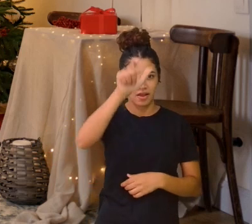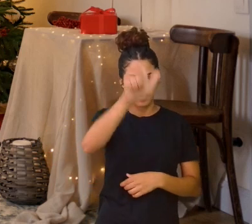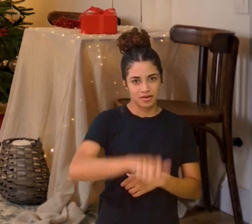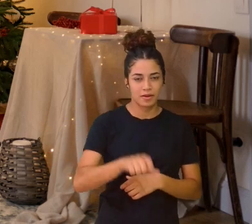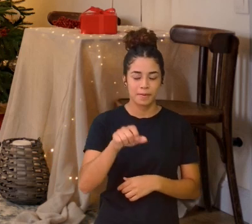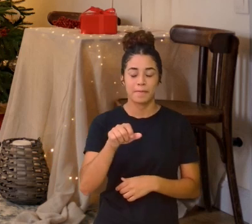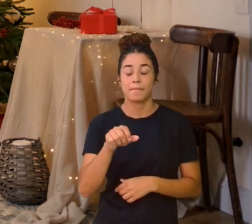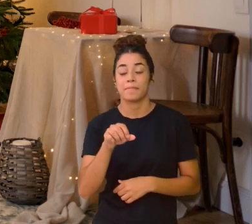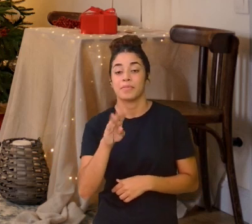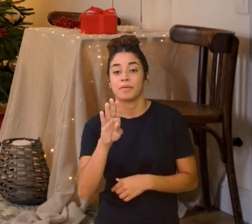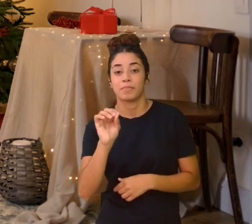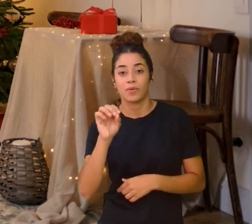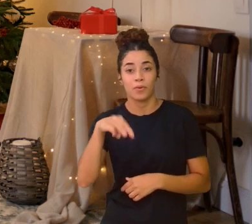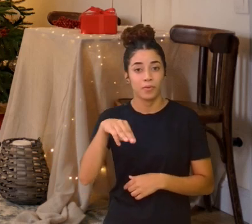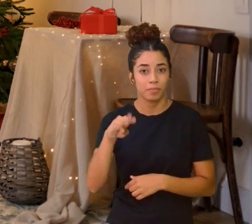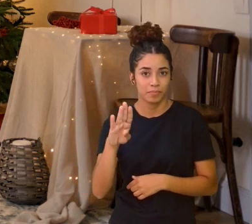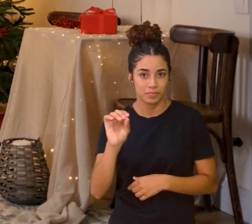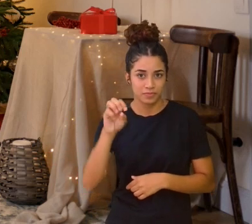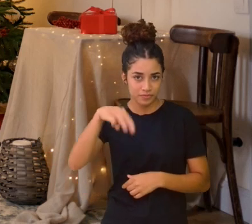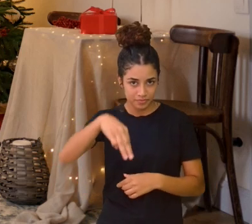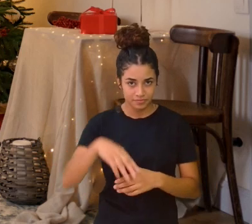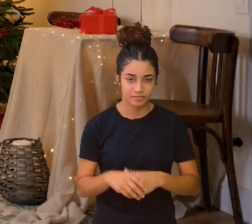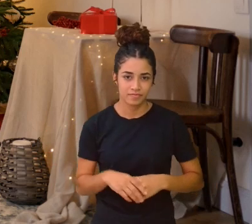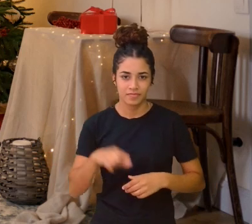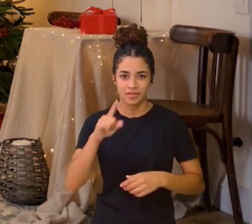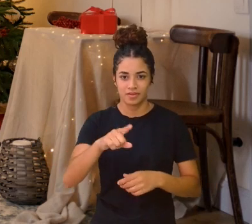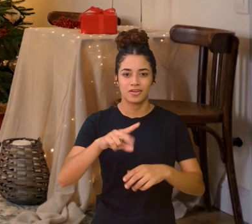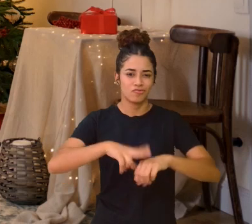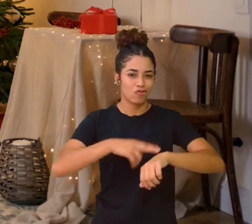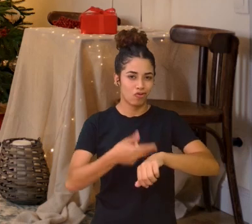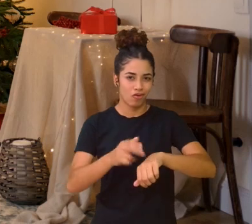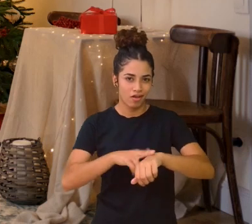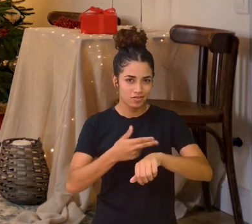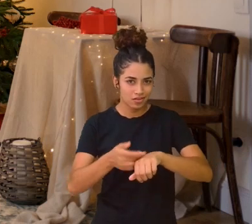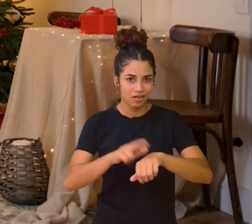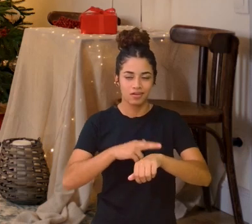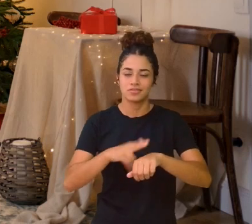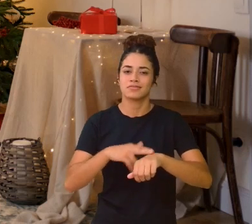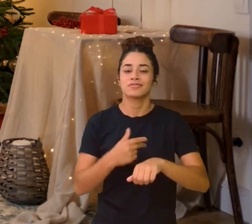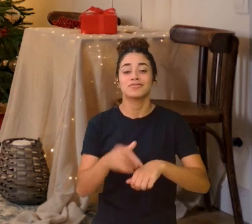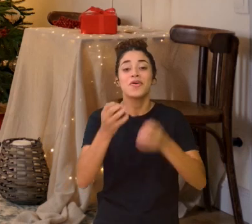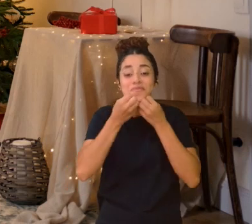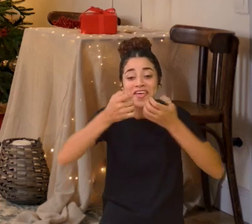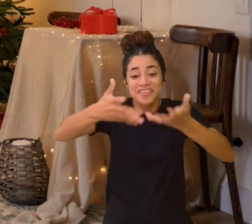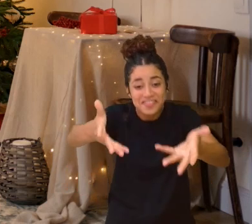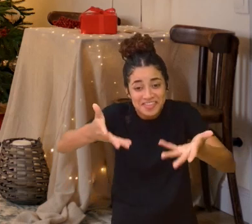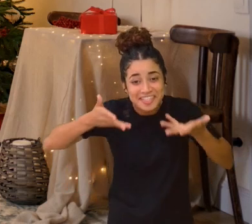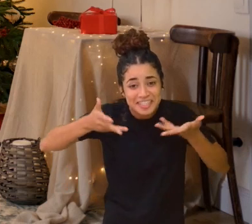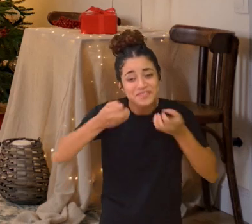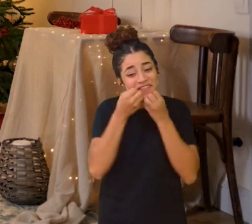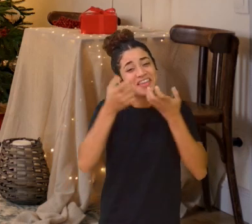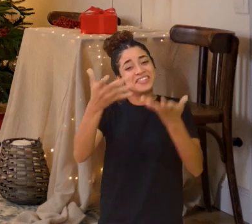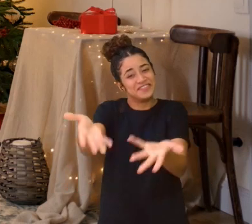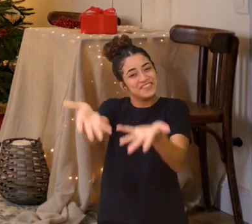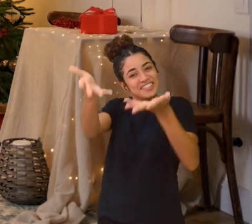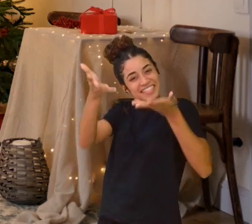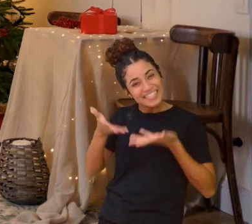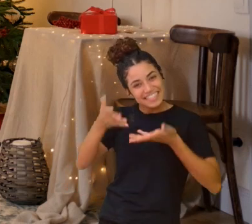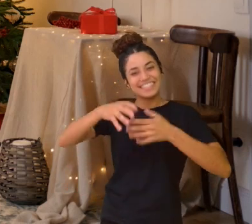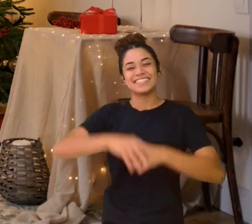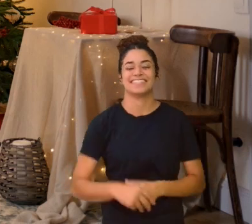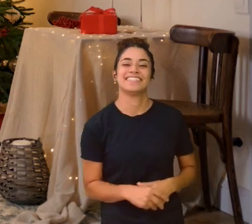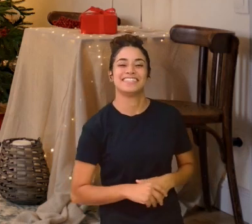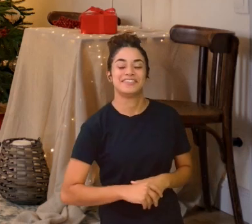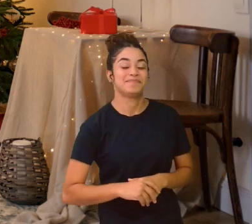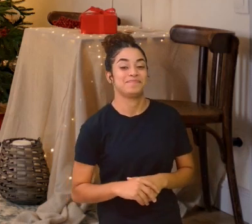Com sua chocolatice Bem-vindos! Sejam bem-vindos!